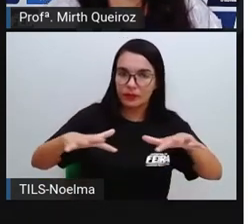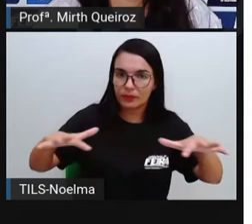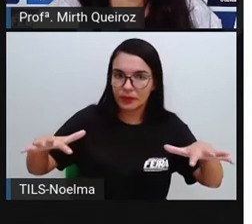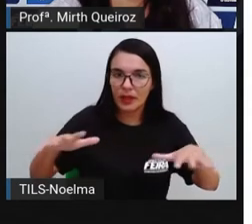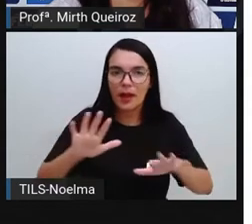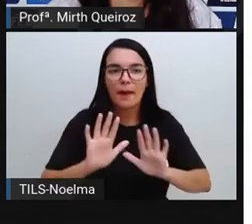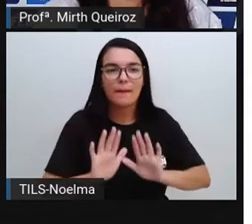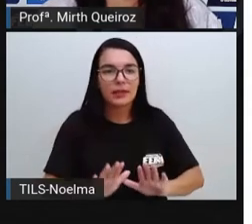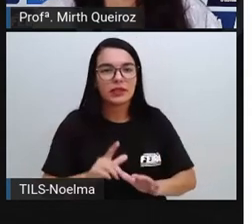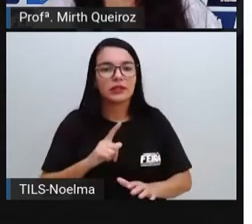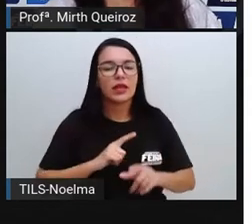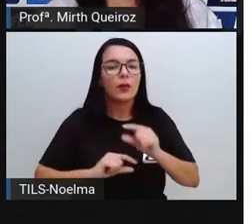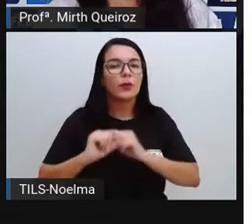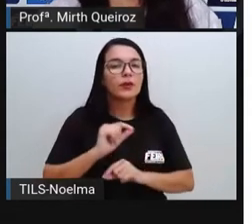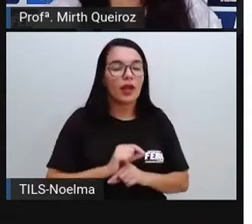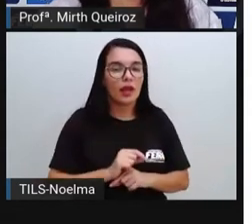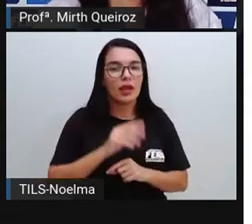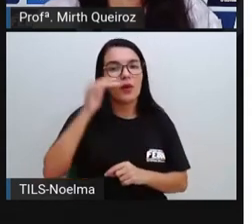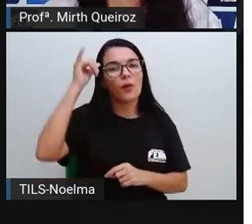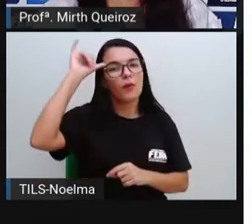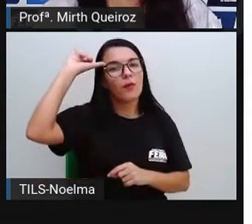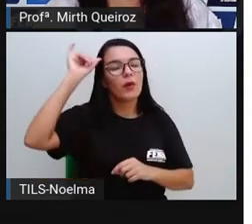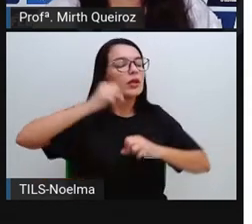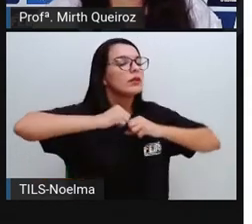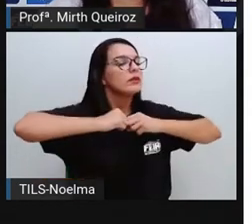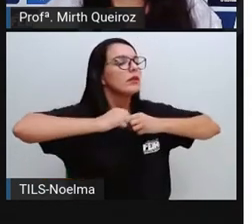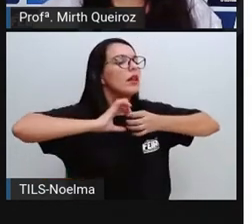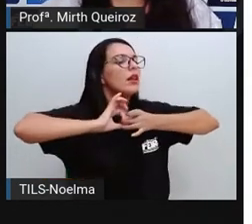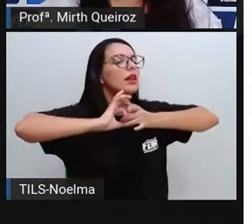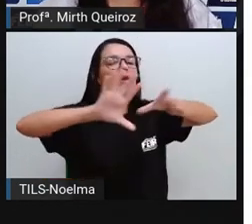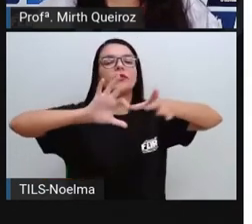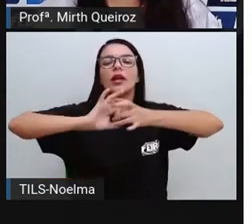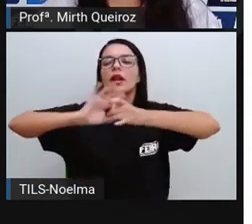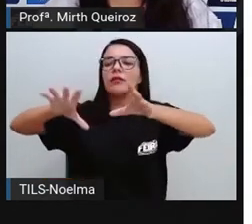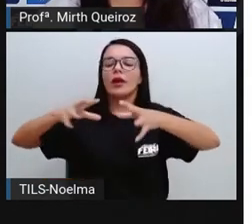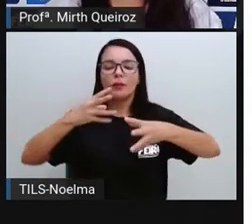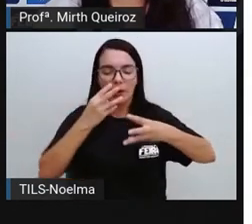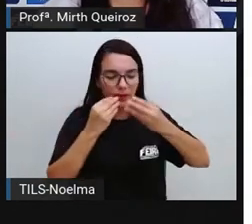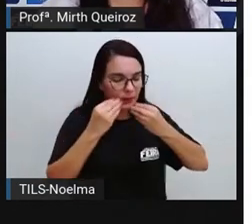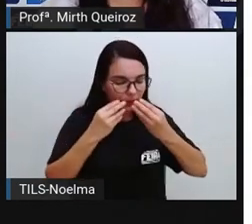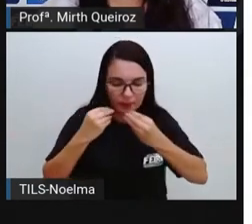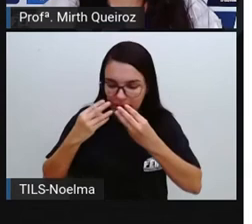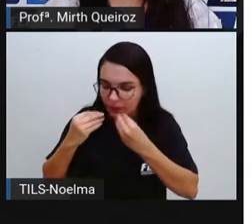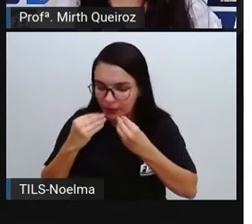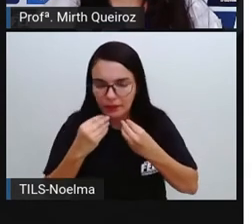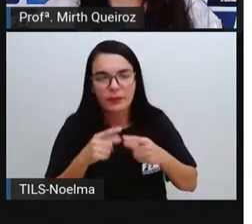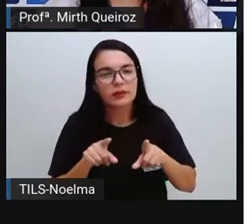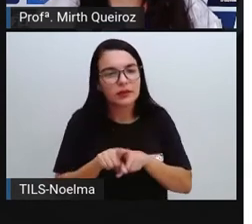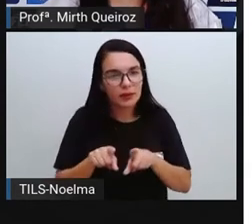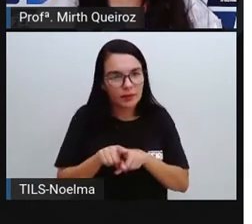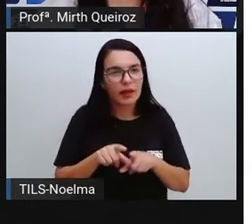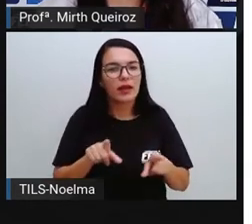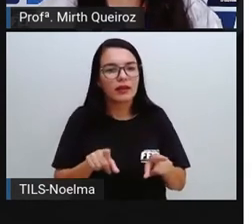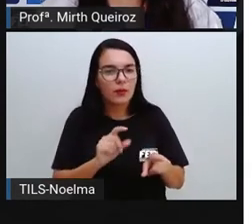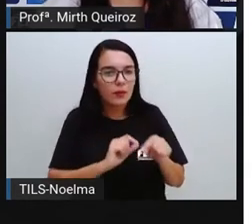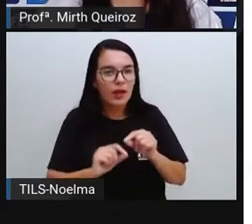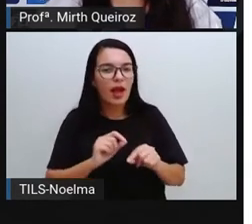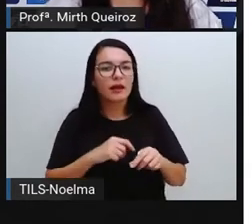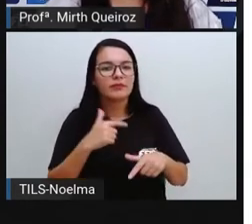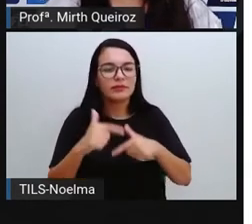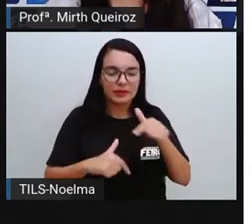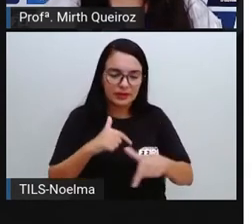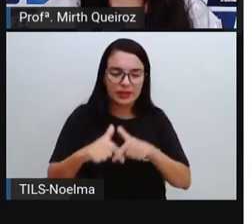pois o gado, ele é criado solto nas propriedades que também se dedicam à produção agrícola, né?